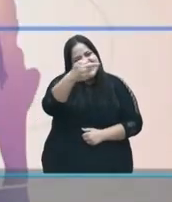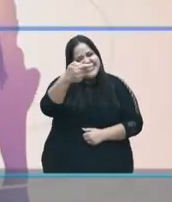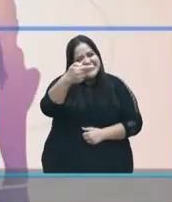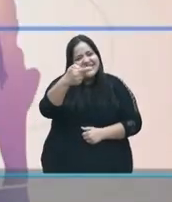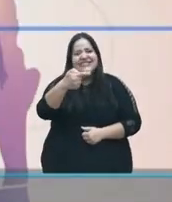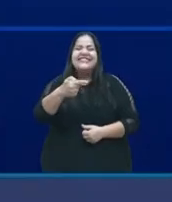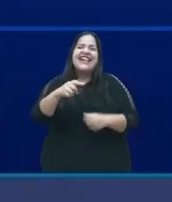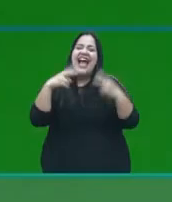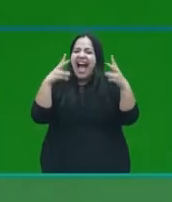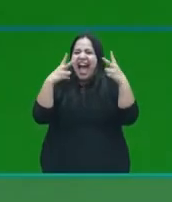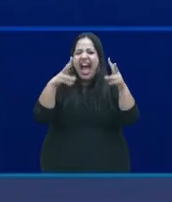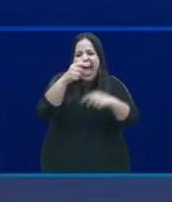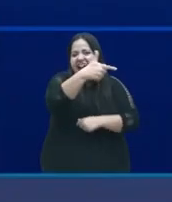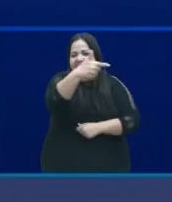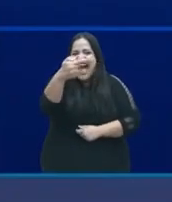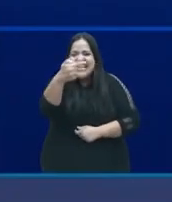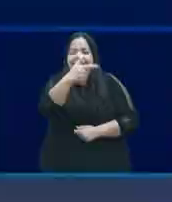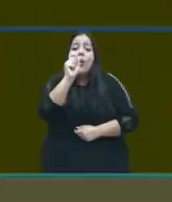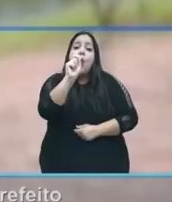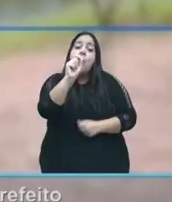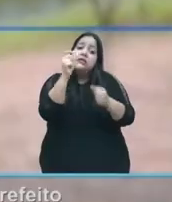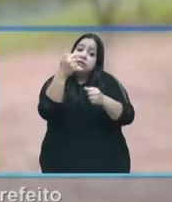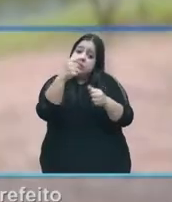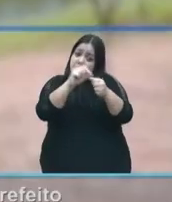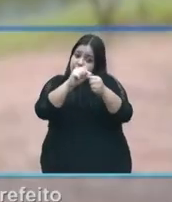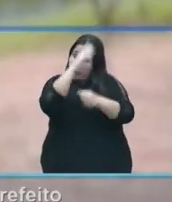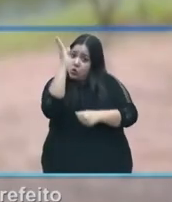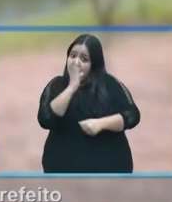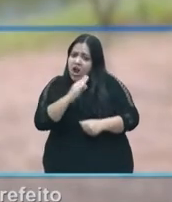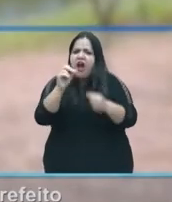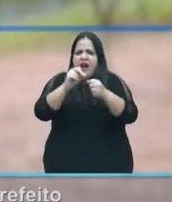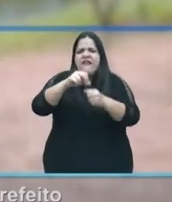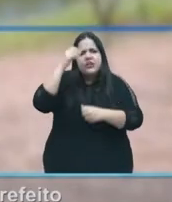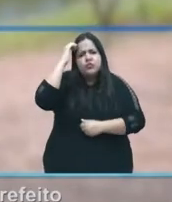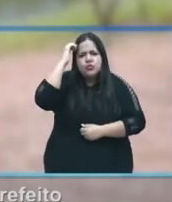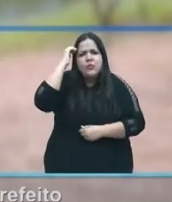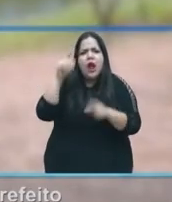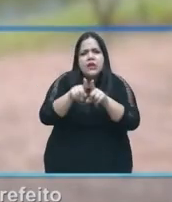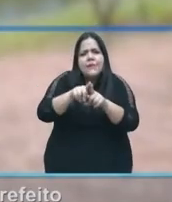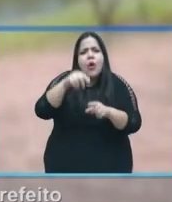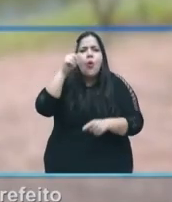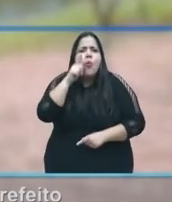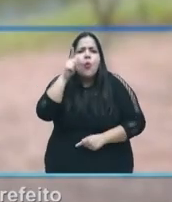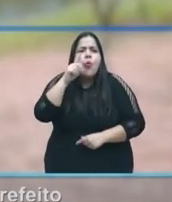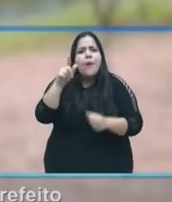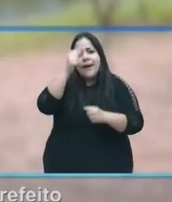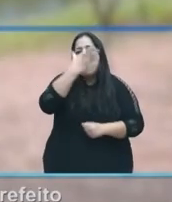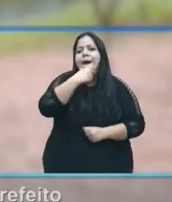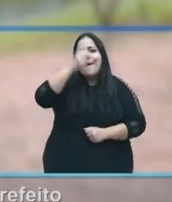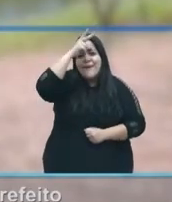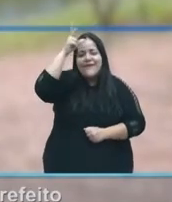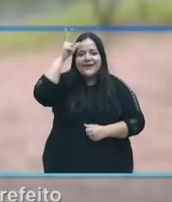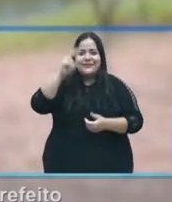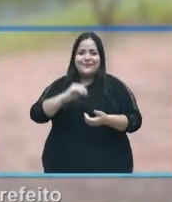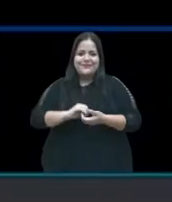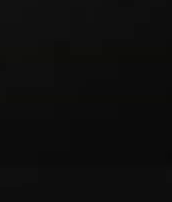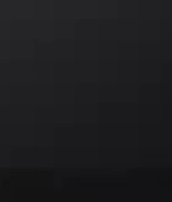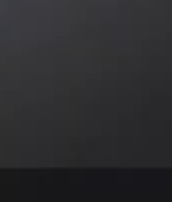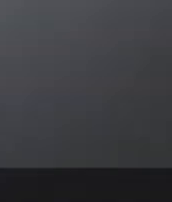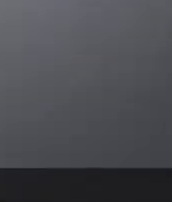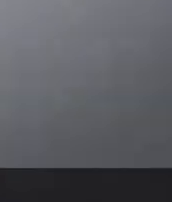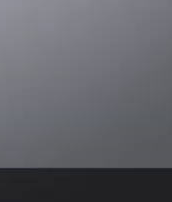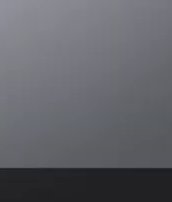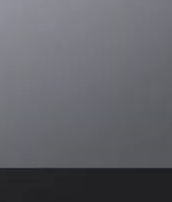tem 17. É 17! O que o 17 fez pelo Brasil, vai fazer para o Indubiara, como o Gugu Nader para a prefeitura.